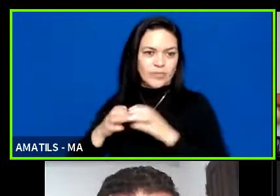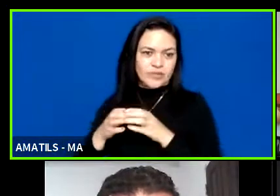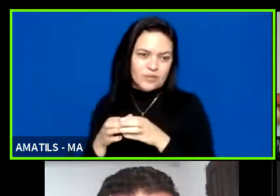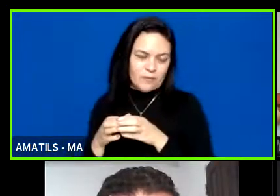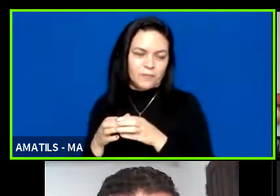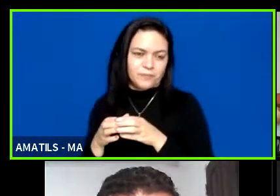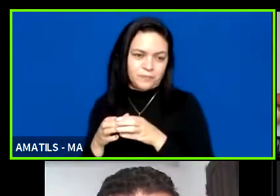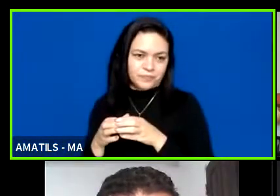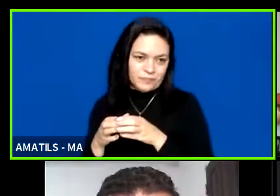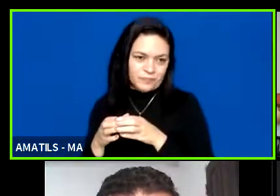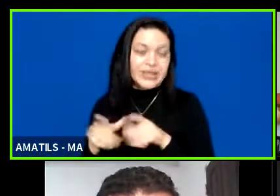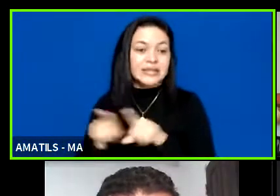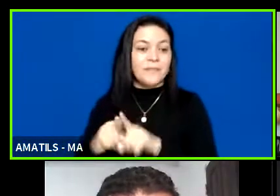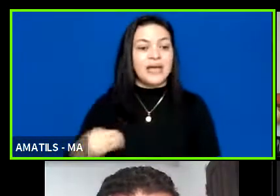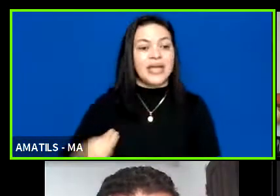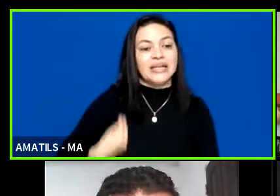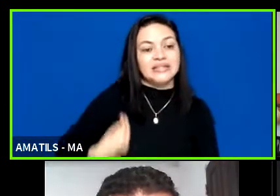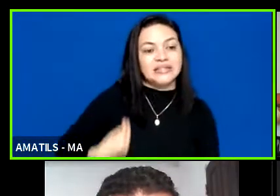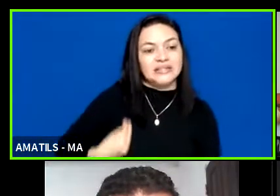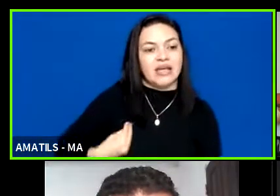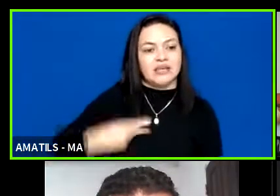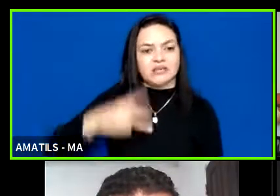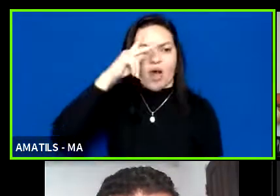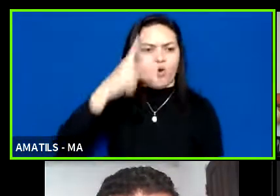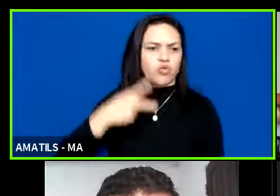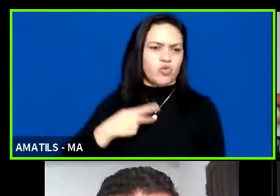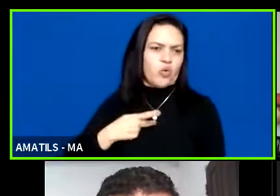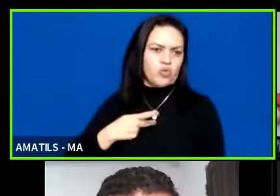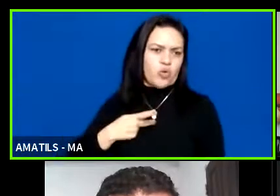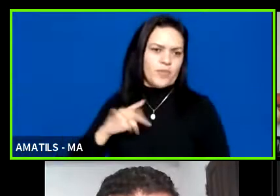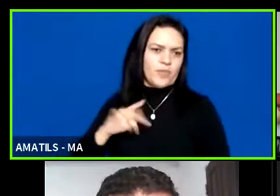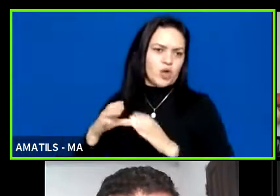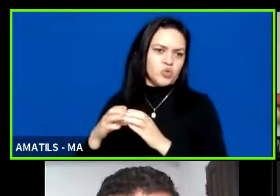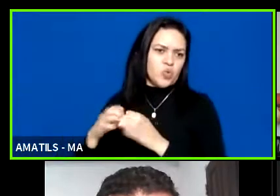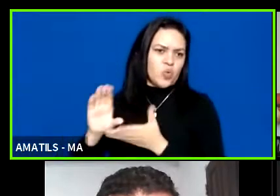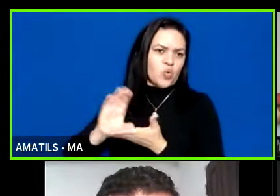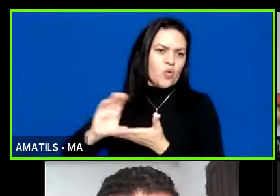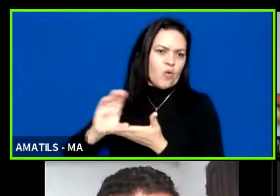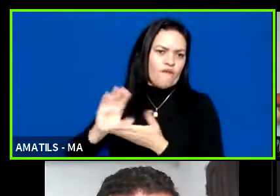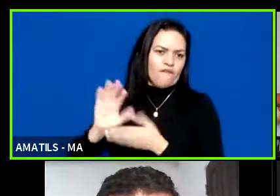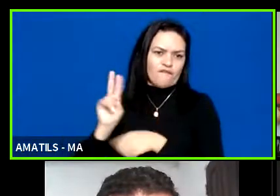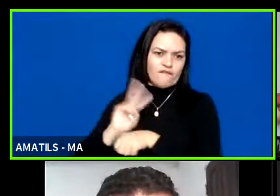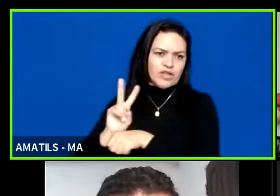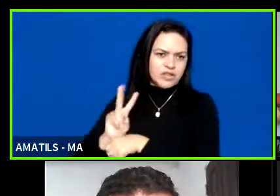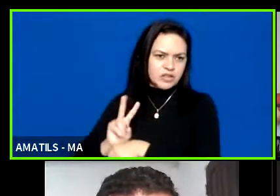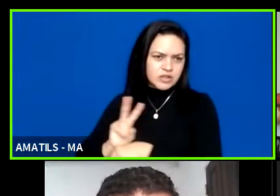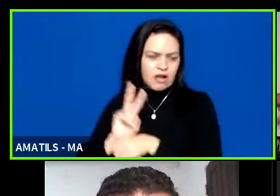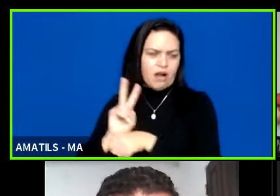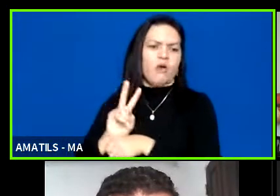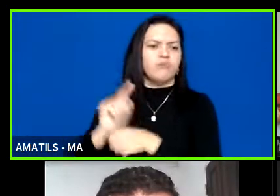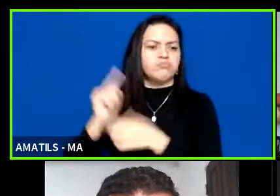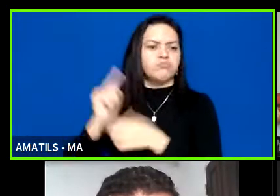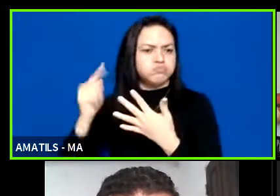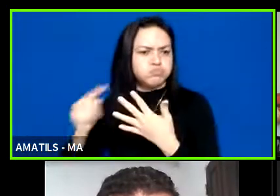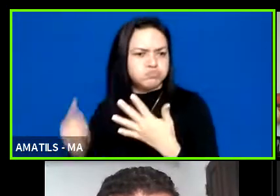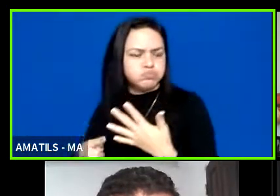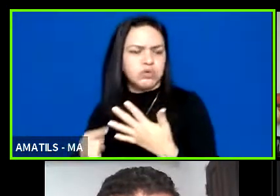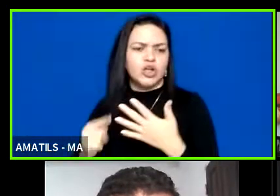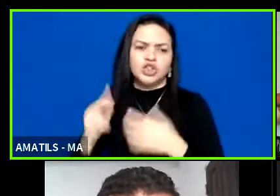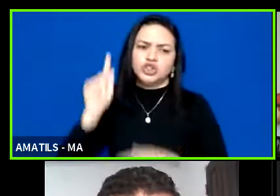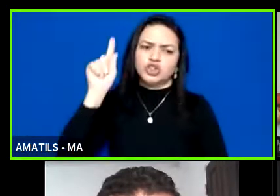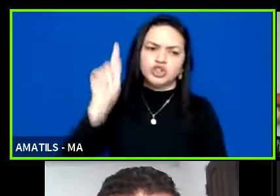existência e autonomia do seu conselho fiscal previsão do estatuto social de princípios definidores de gestão democrática